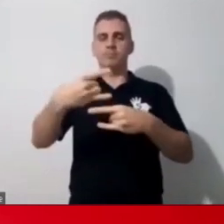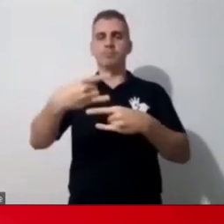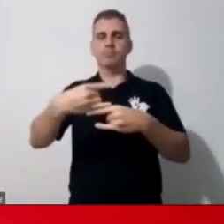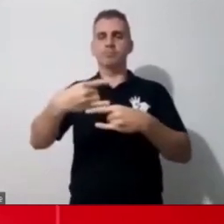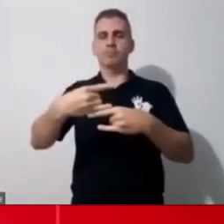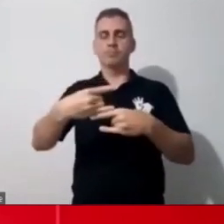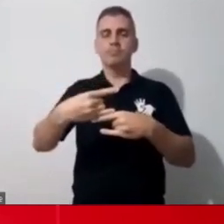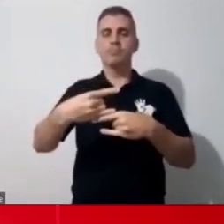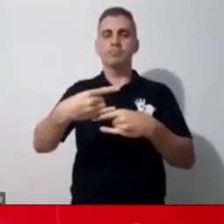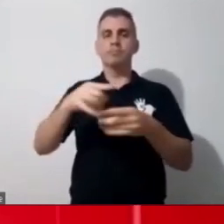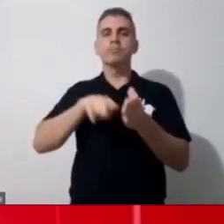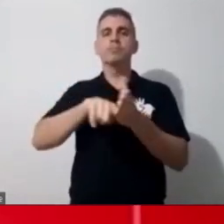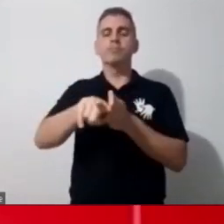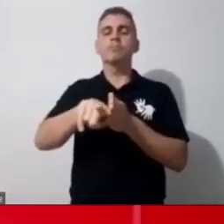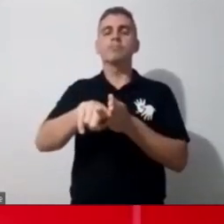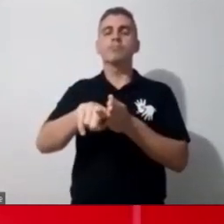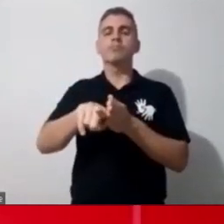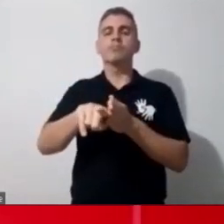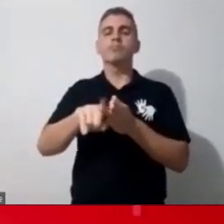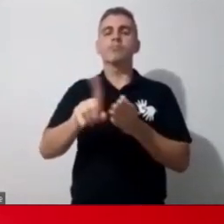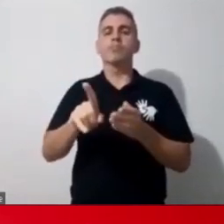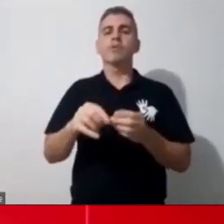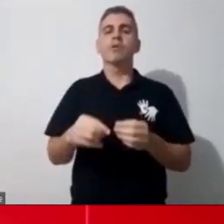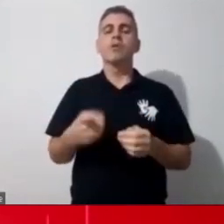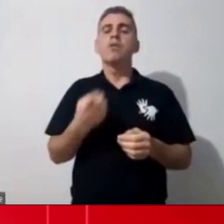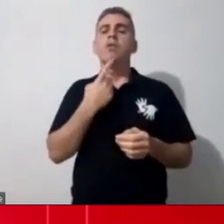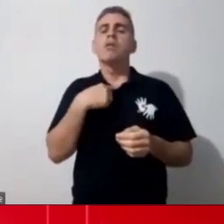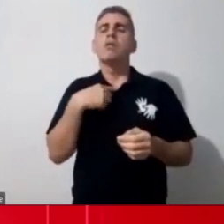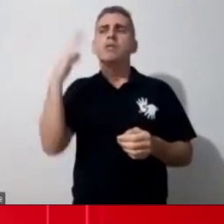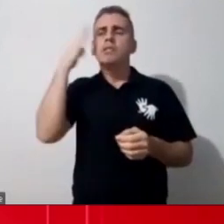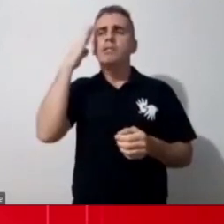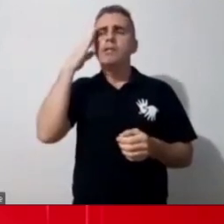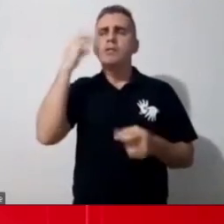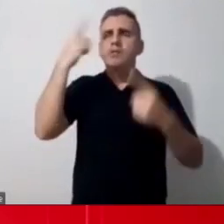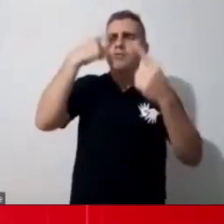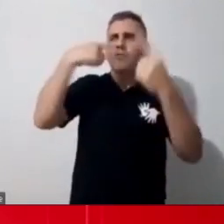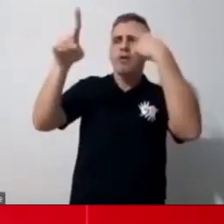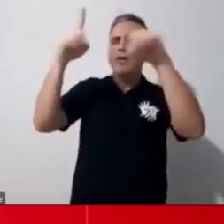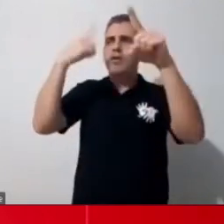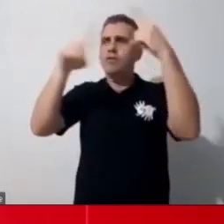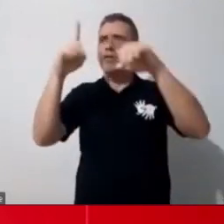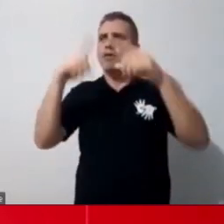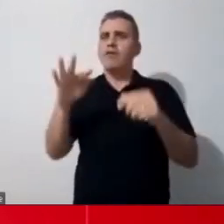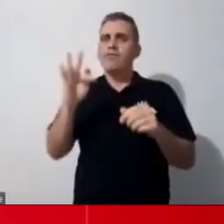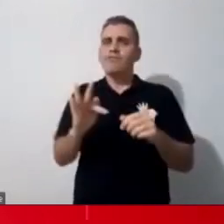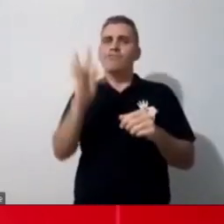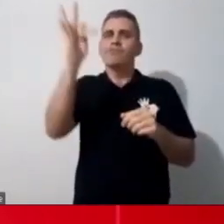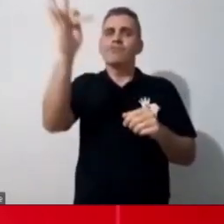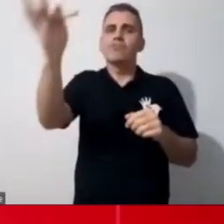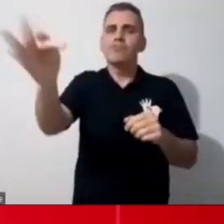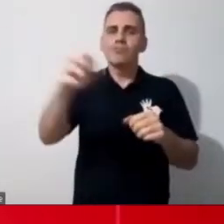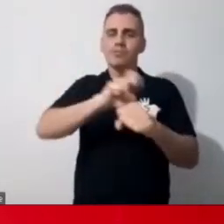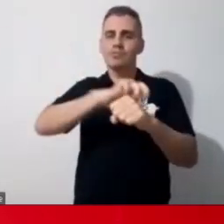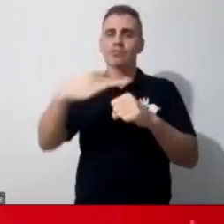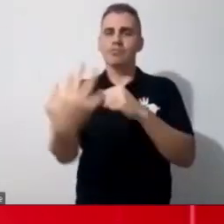A próxima pergunta é, gostaria de saber sobre o reinventar pós-pandemia, da importância do